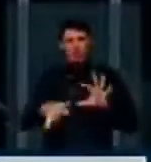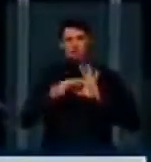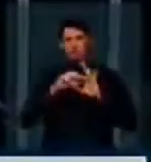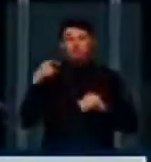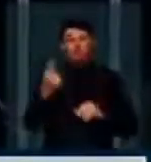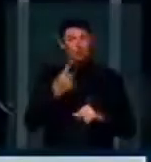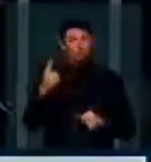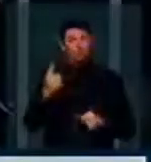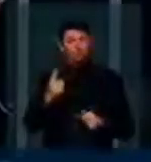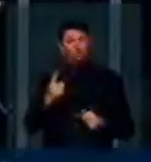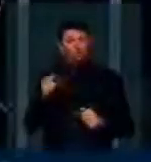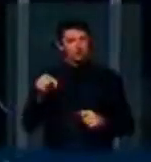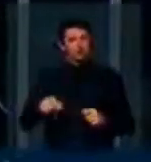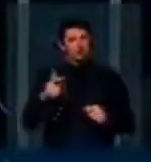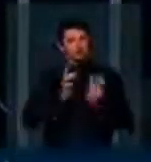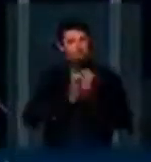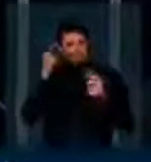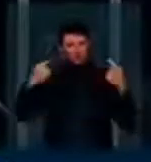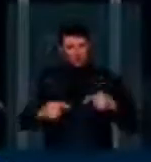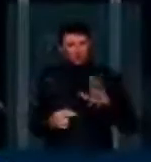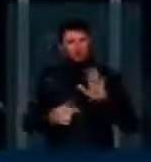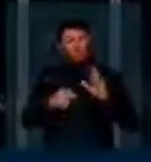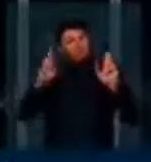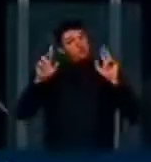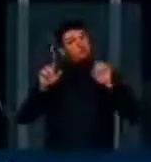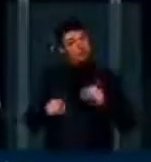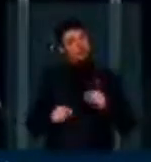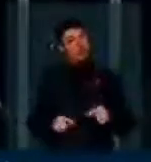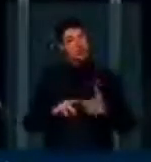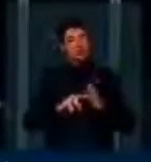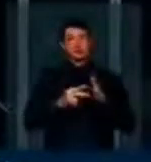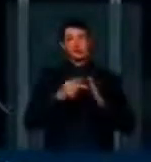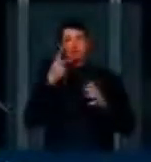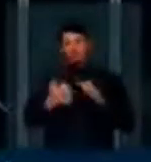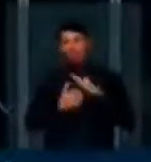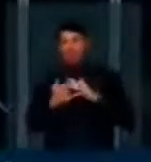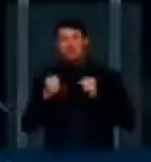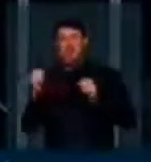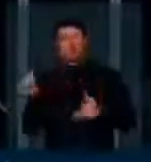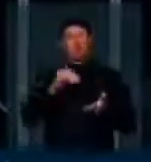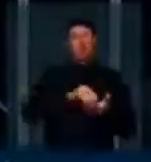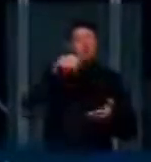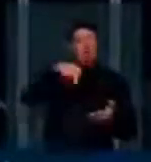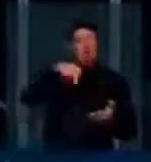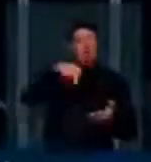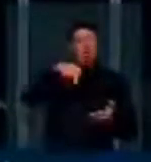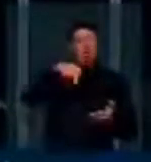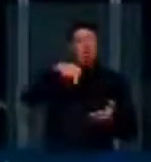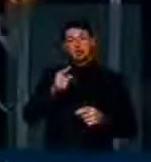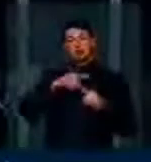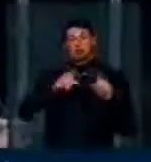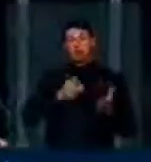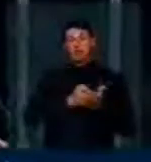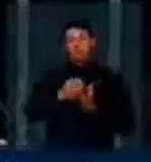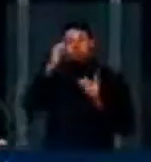todos. Aqui não deve ter partido nenhum contra, espero. Porque isso significaria dizer que a empresa pode se estabelecer aqui, ganhar dinheiro no Brasil, vai